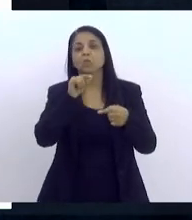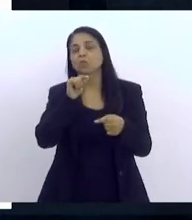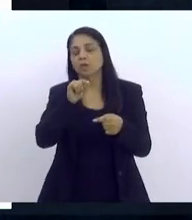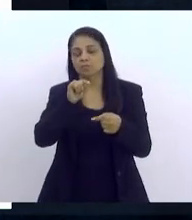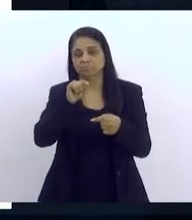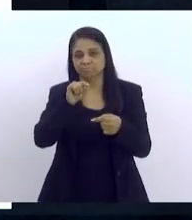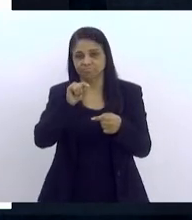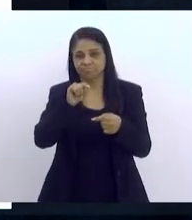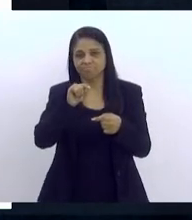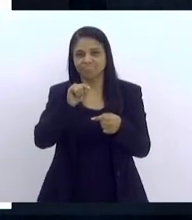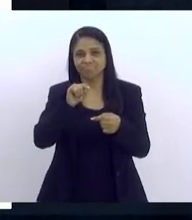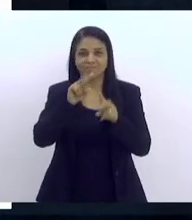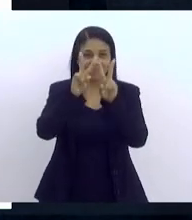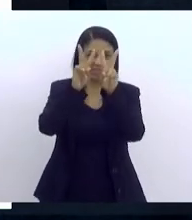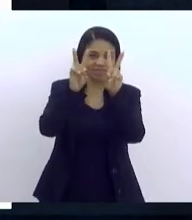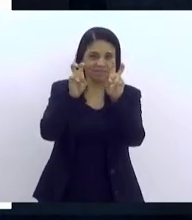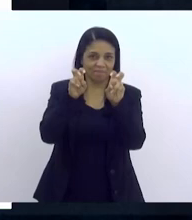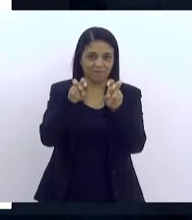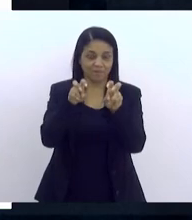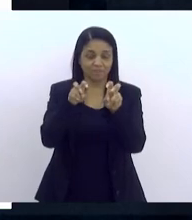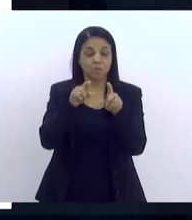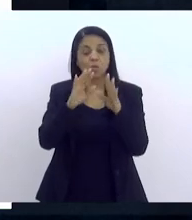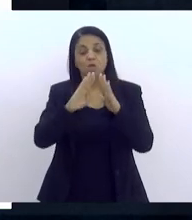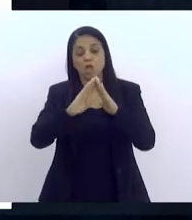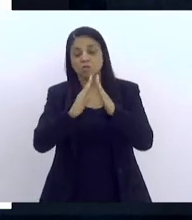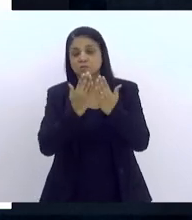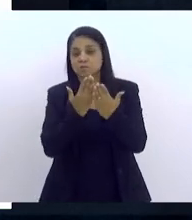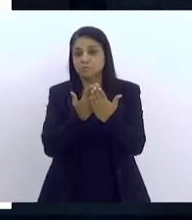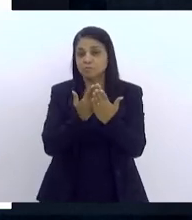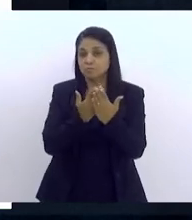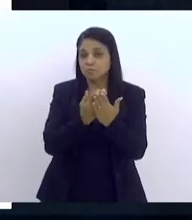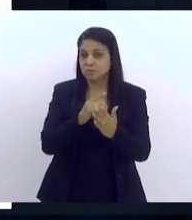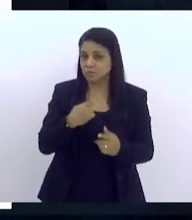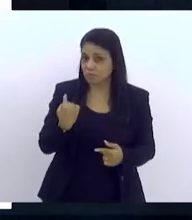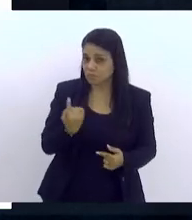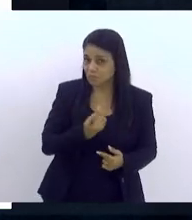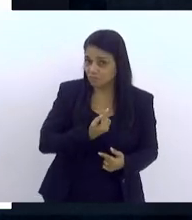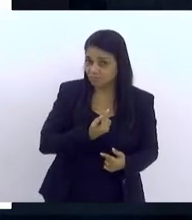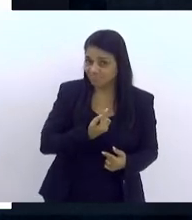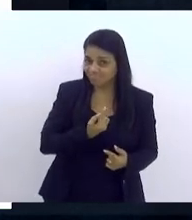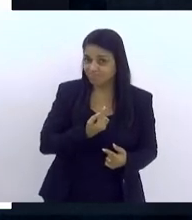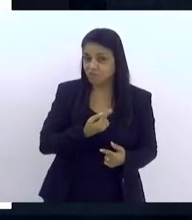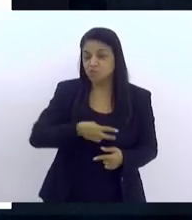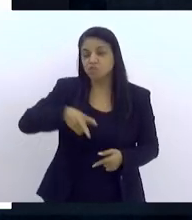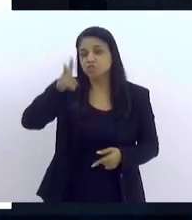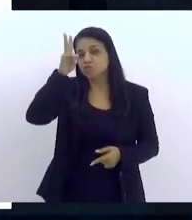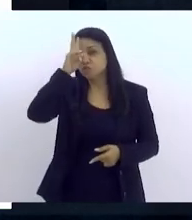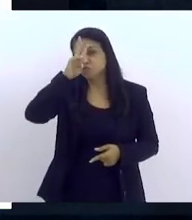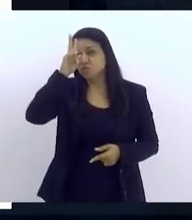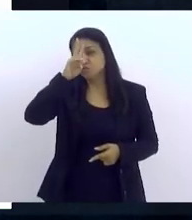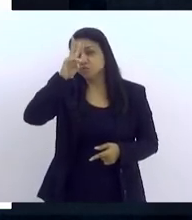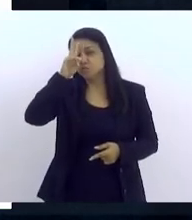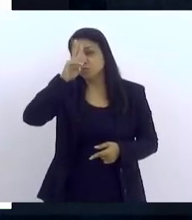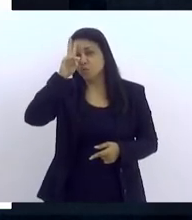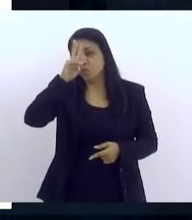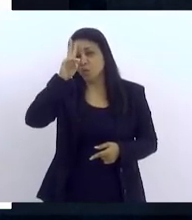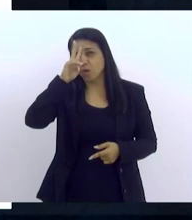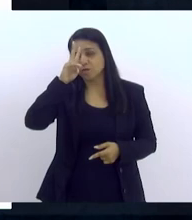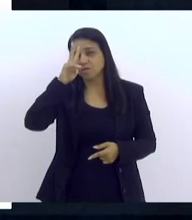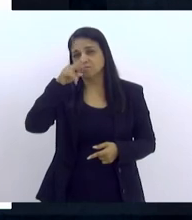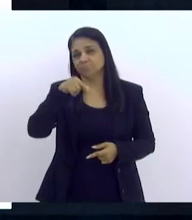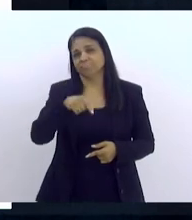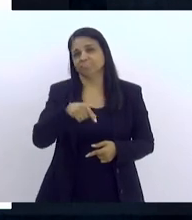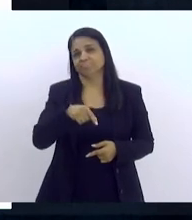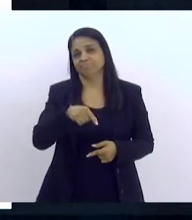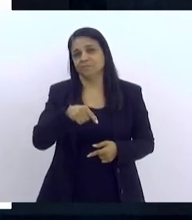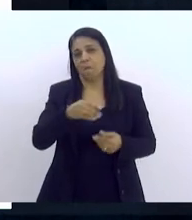questão. O quanto que as escolas, as nossas escolas, estão historicamente defasadas